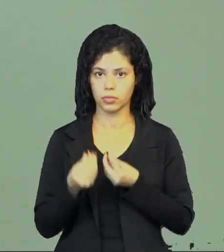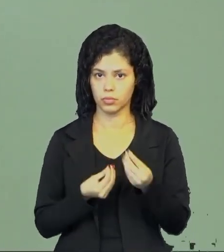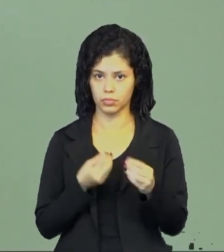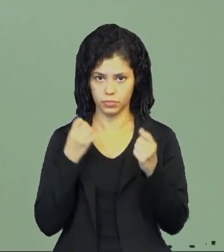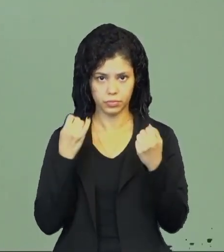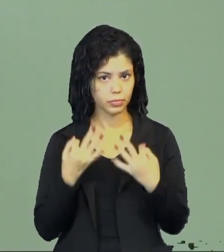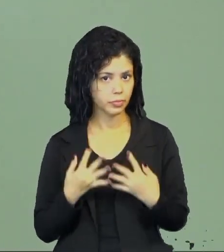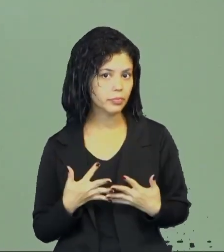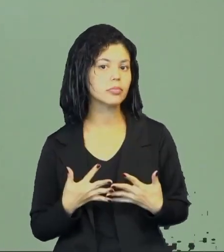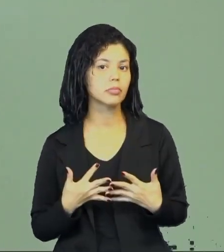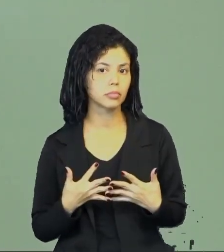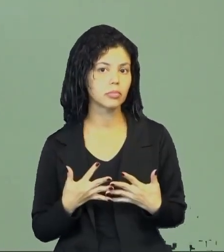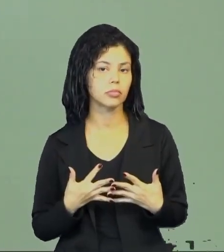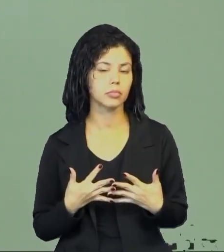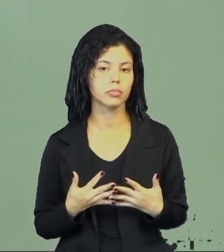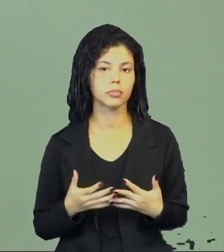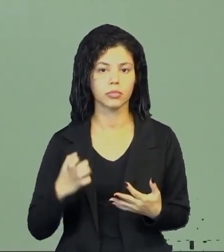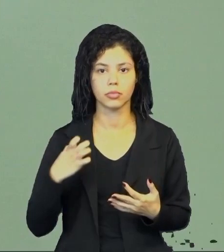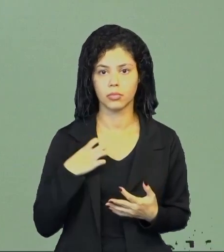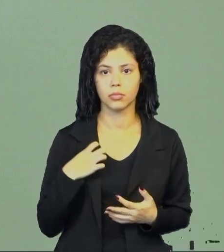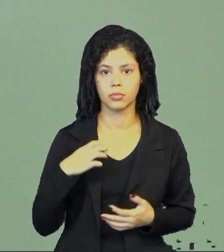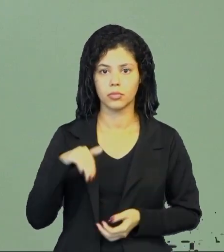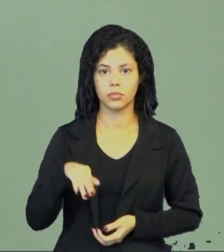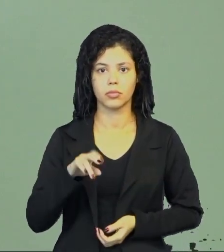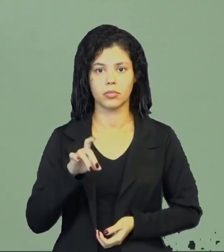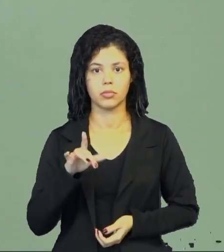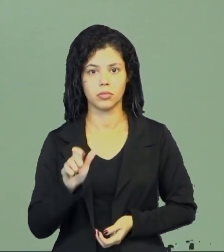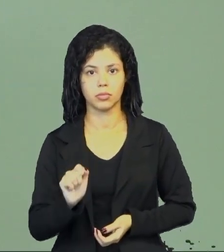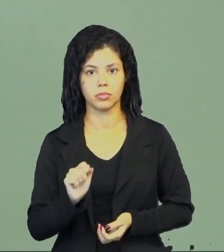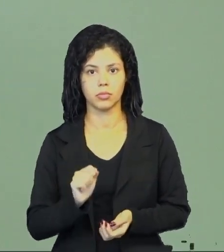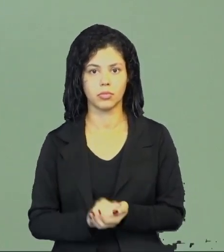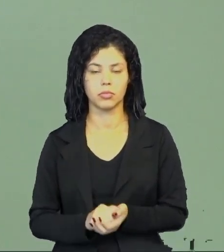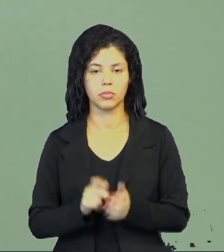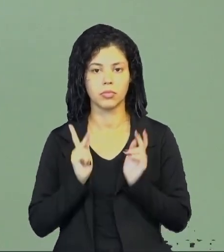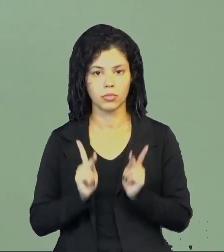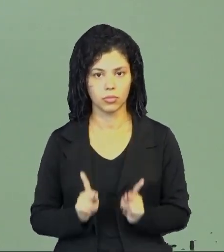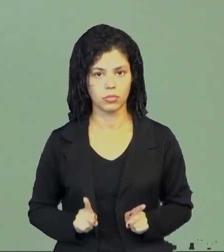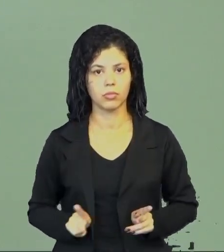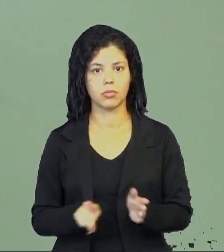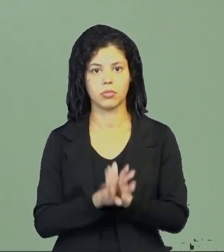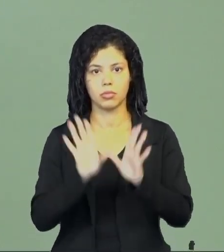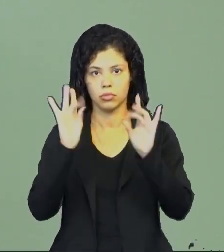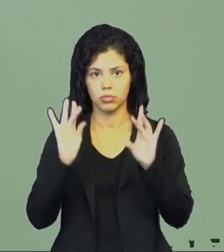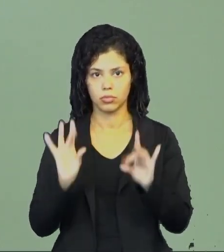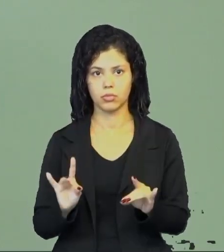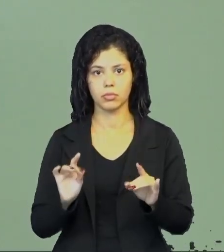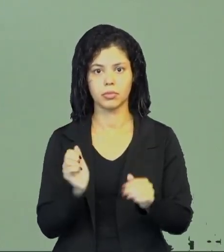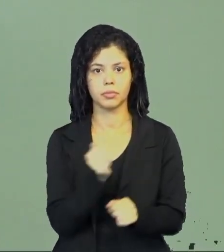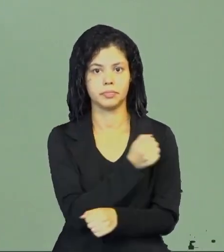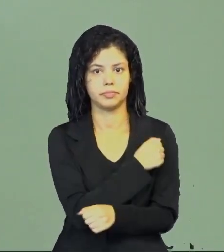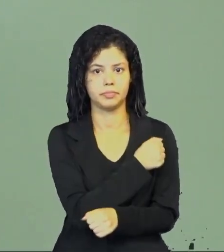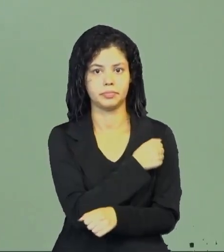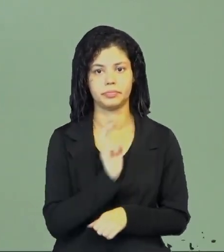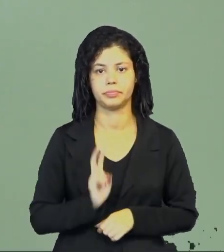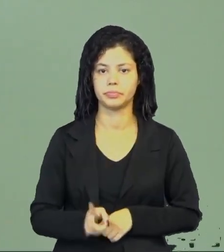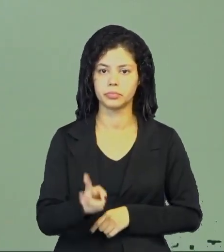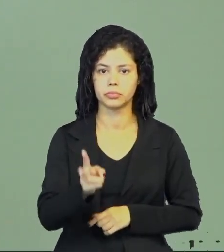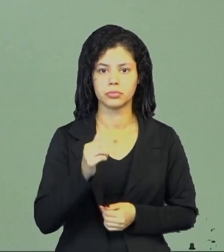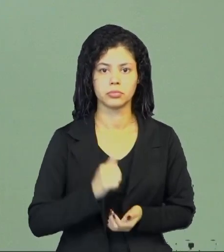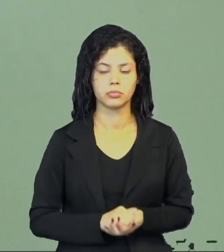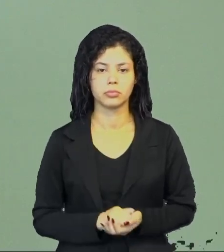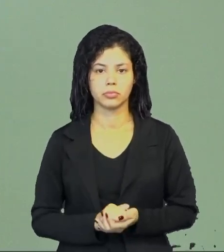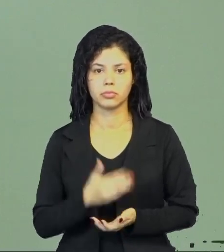de ética, moral, os professores também trabalham essa questão mesmo do comportamento, pessoal. Os alunos, constantemente, né,